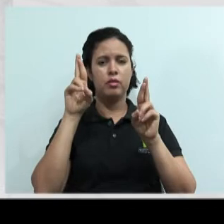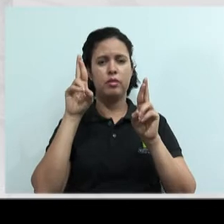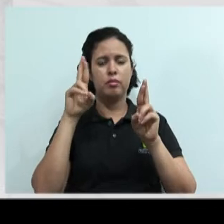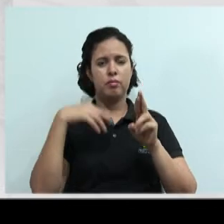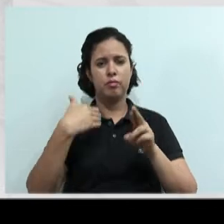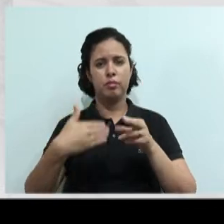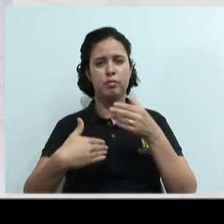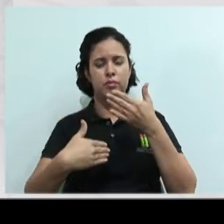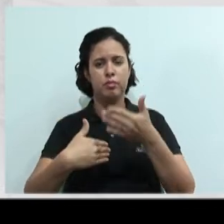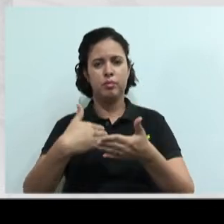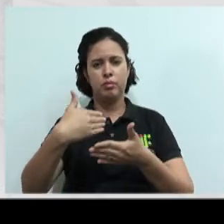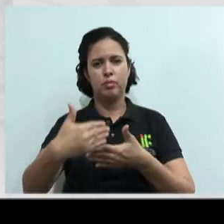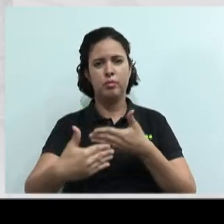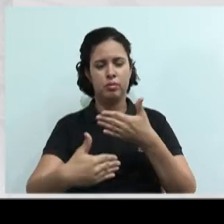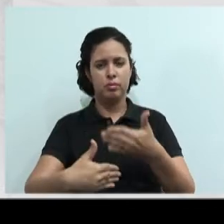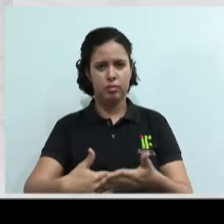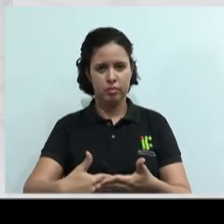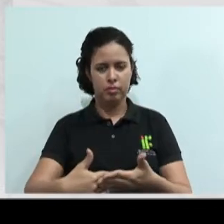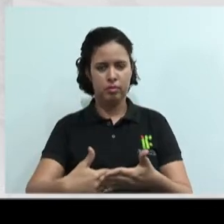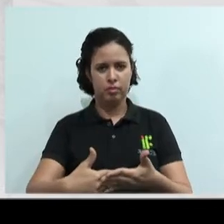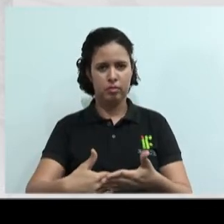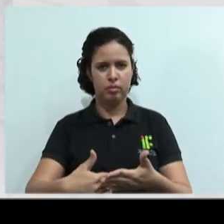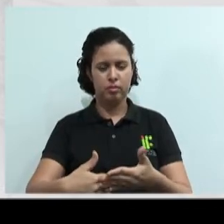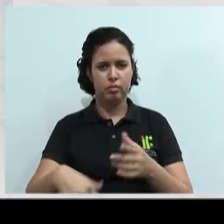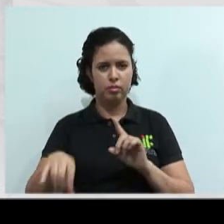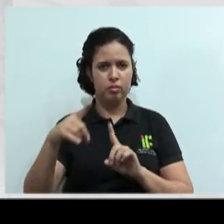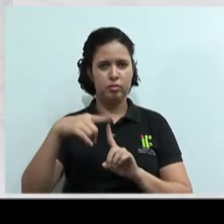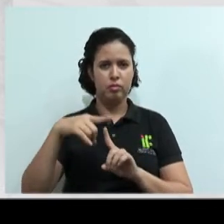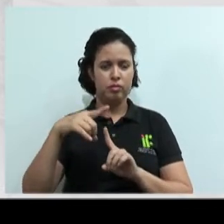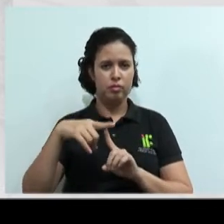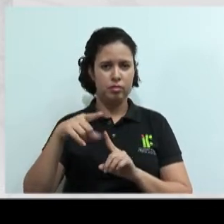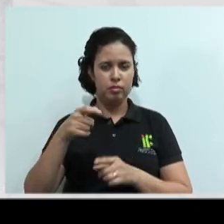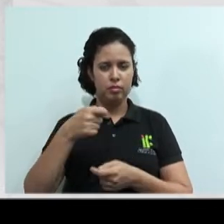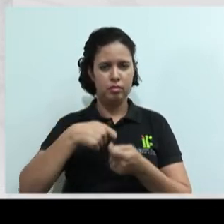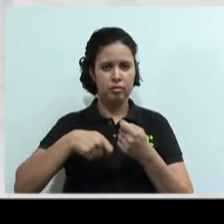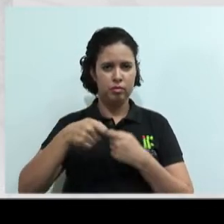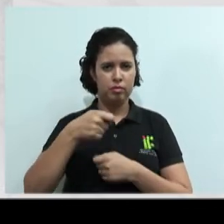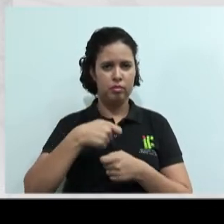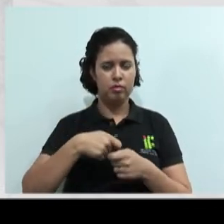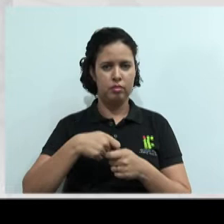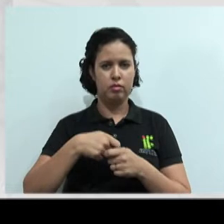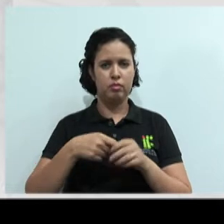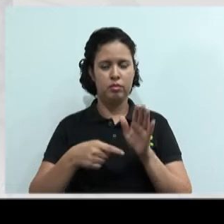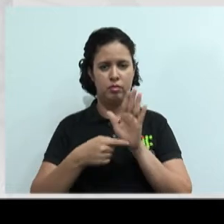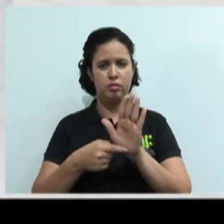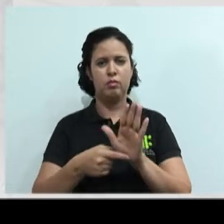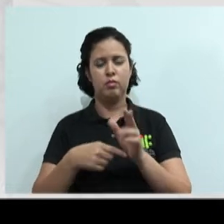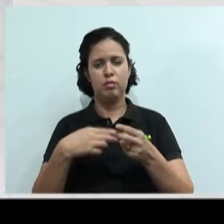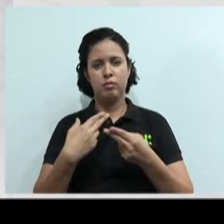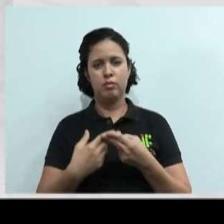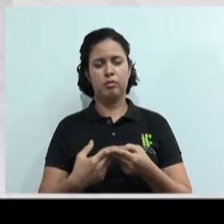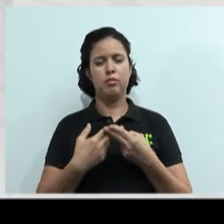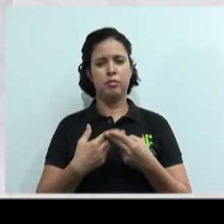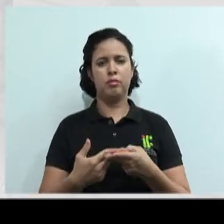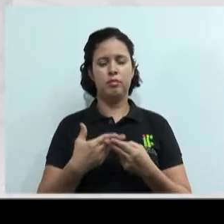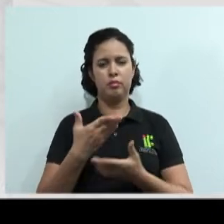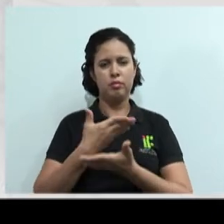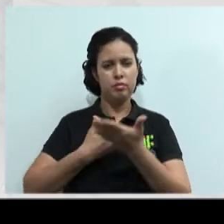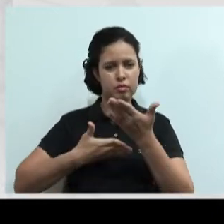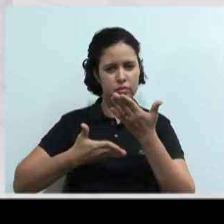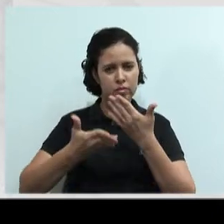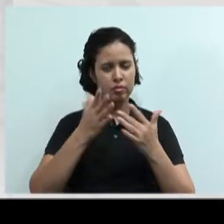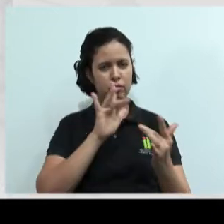fluir conforme o tempo desse tipo de negociador. Seja cortês e paciente na interação, porque